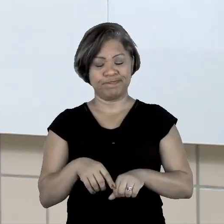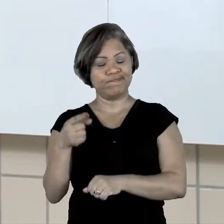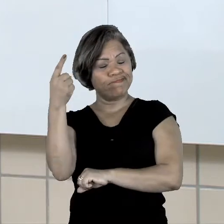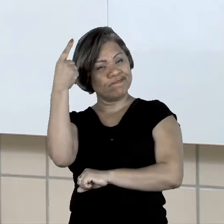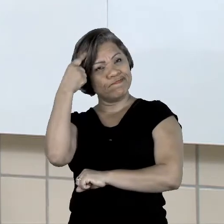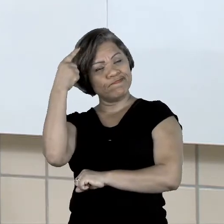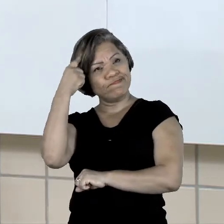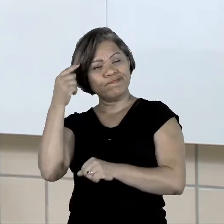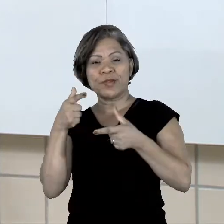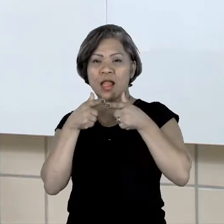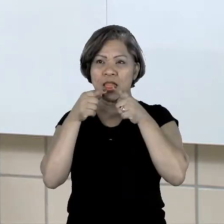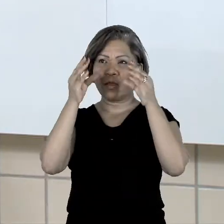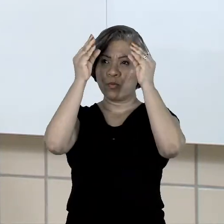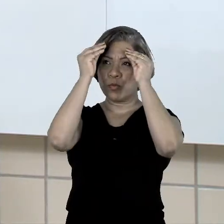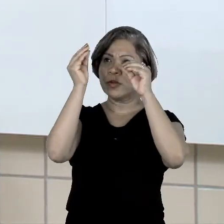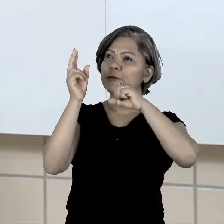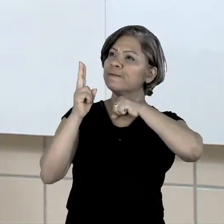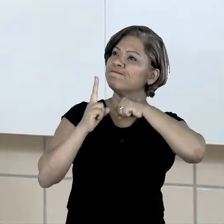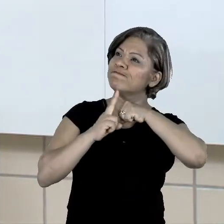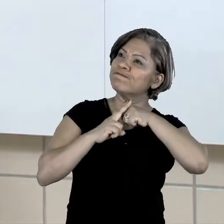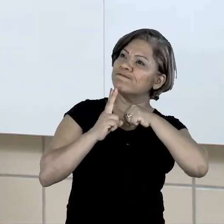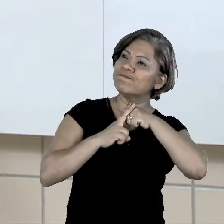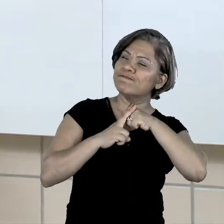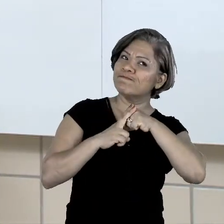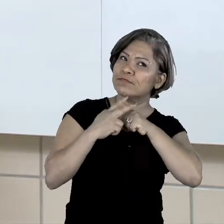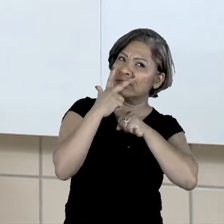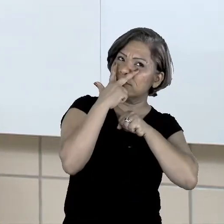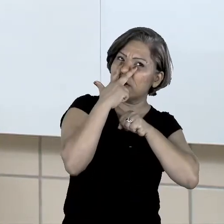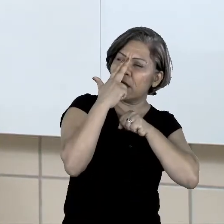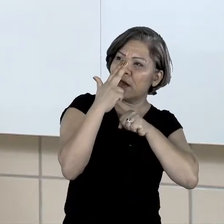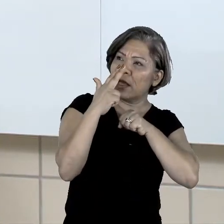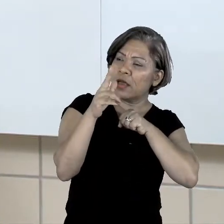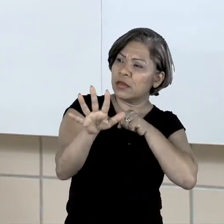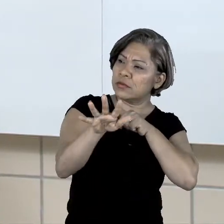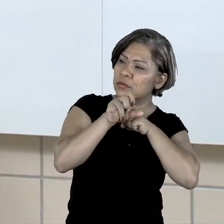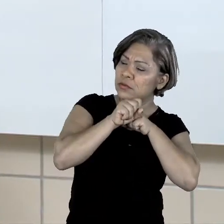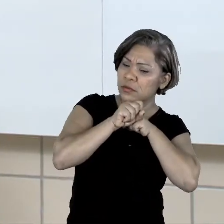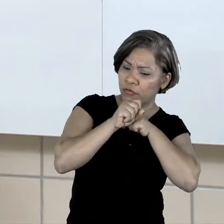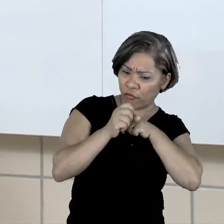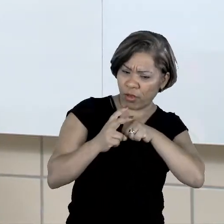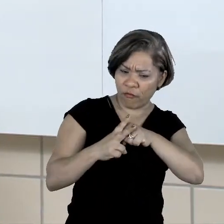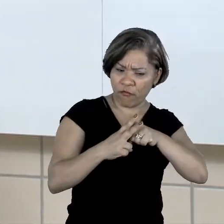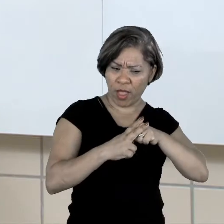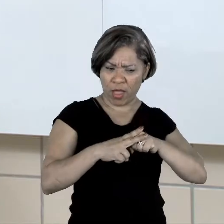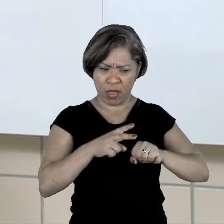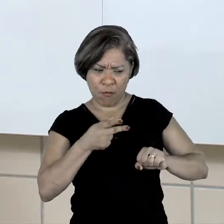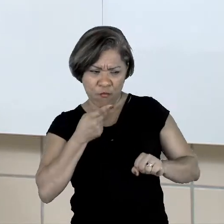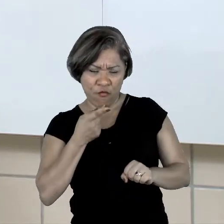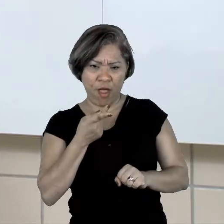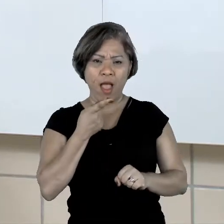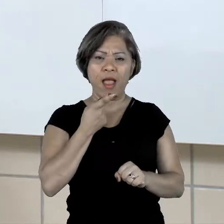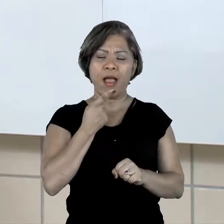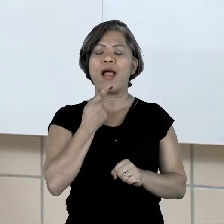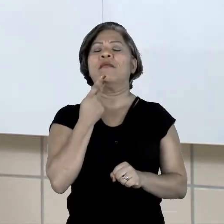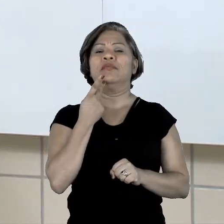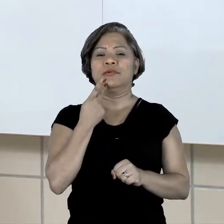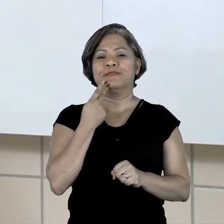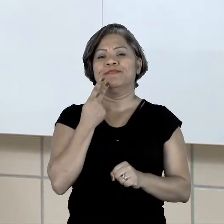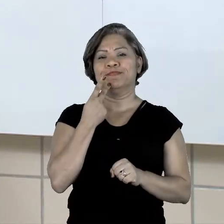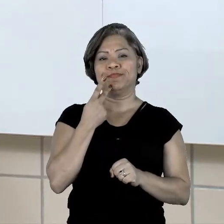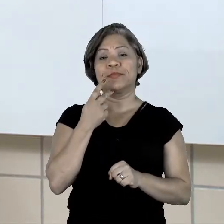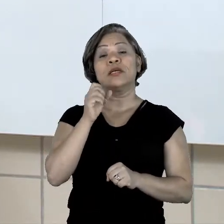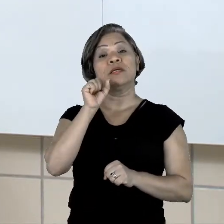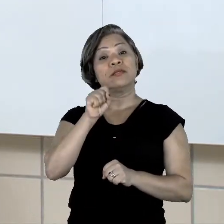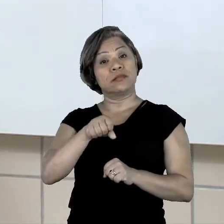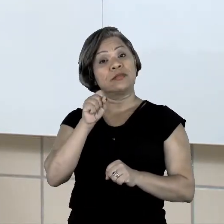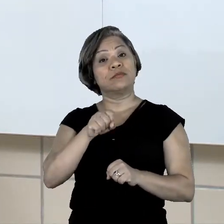verbal, parece que vem de verbo, não é? Parece que vem de fala e é isso mesmo. Quando eu falo de linguagem